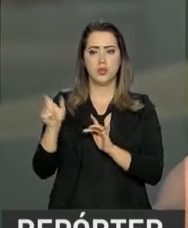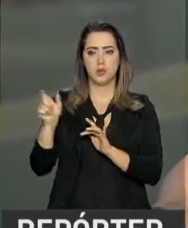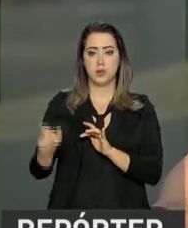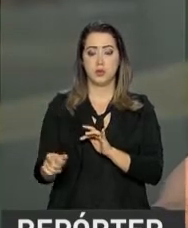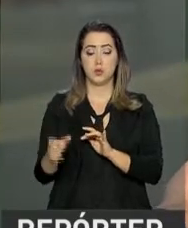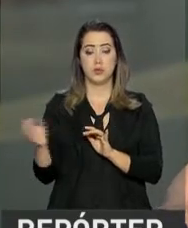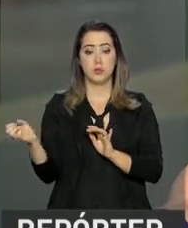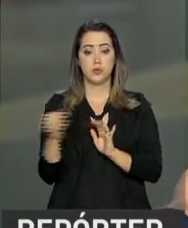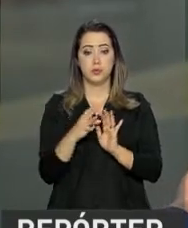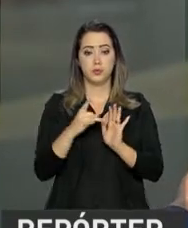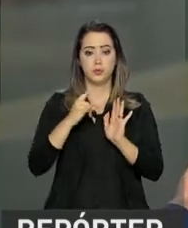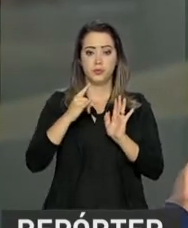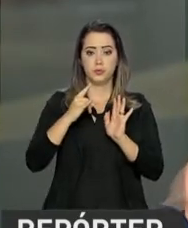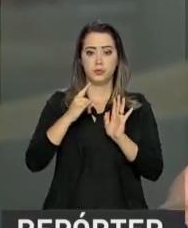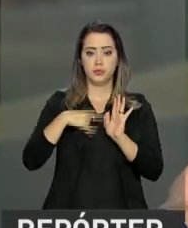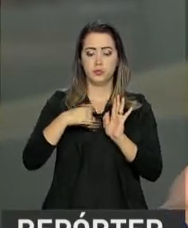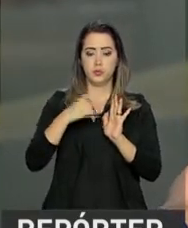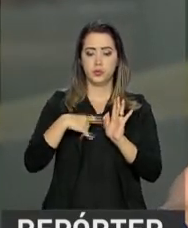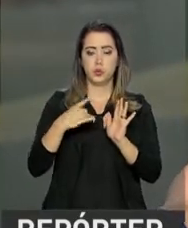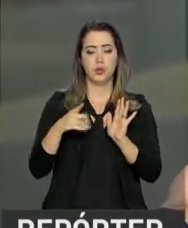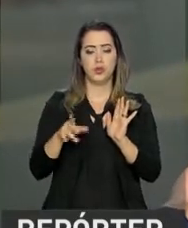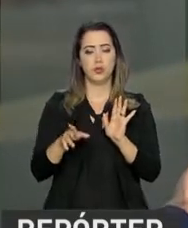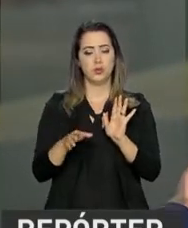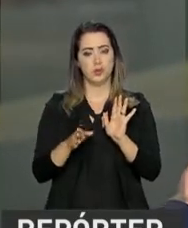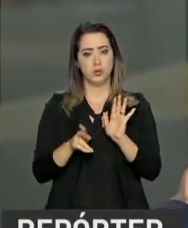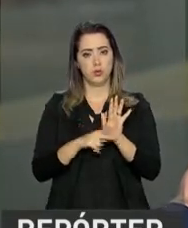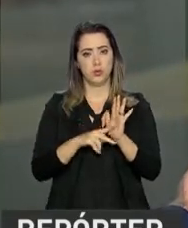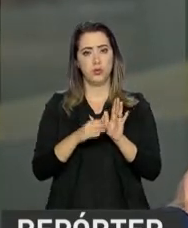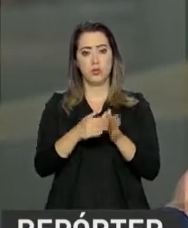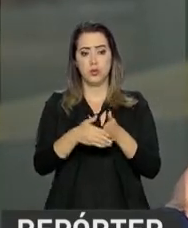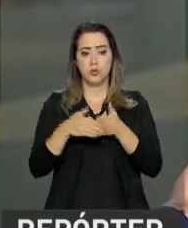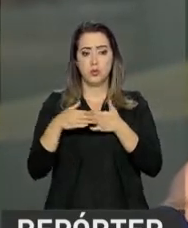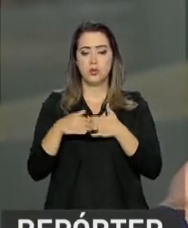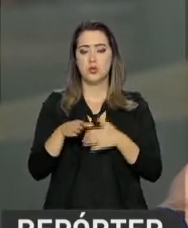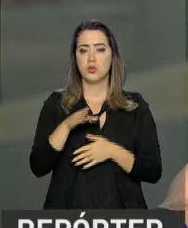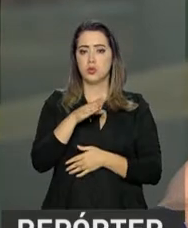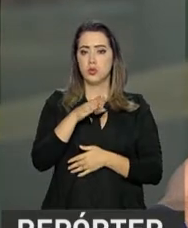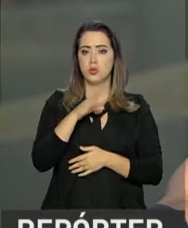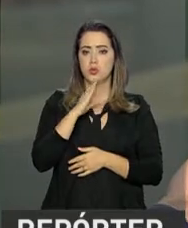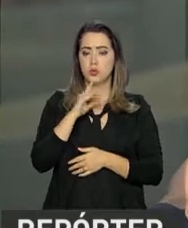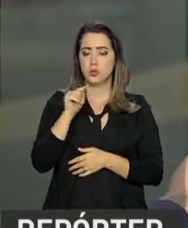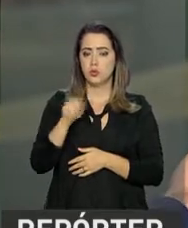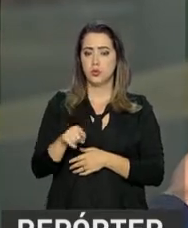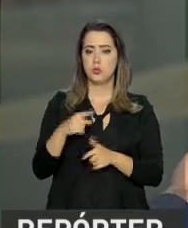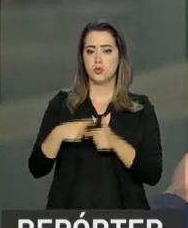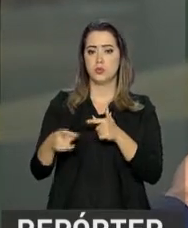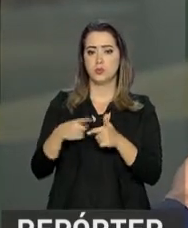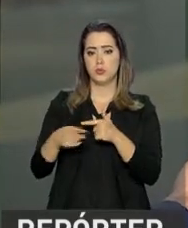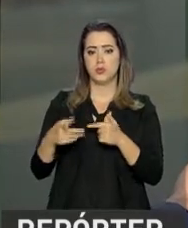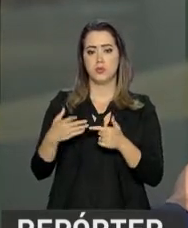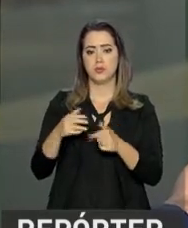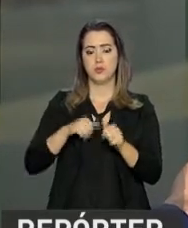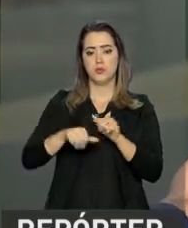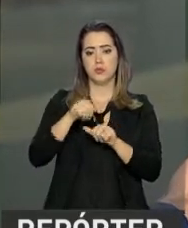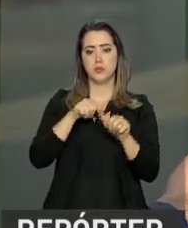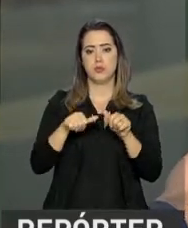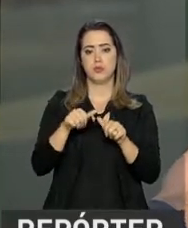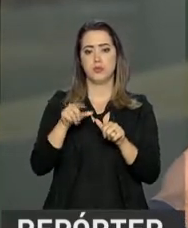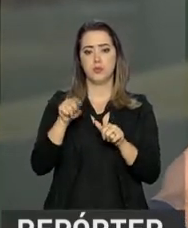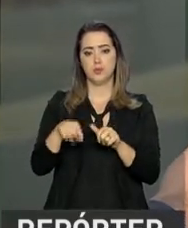ostentar uma nova condição no Brasil. de solicitante de reconhecimento da condição de refugiado, ele passa a ser